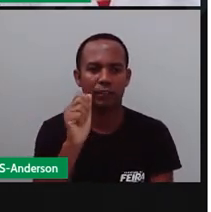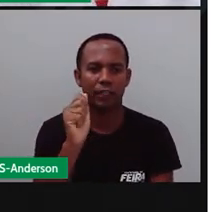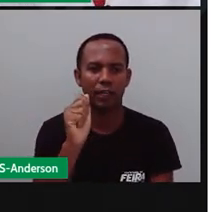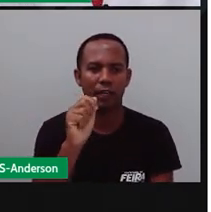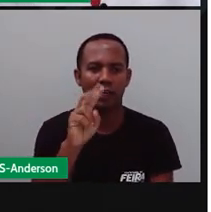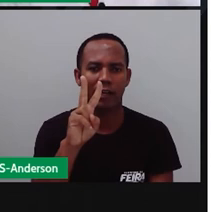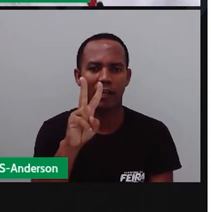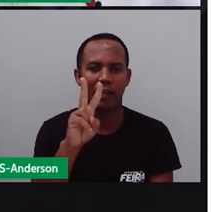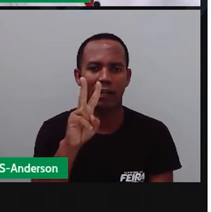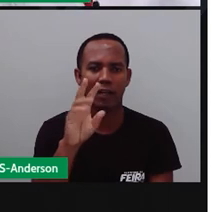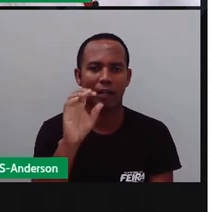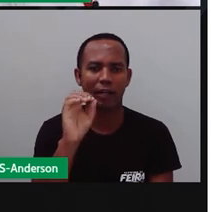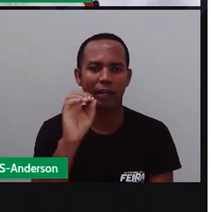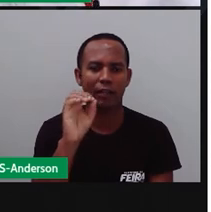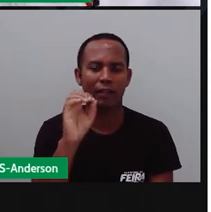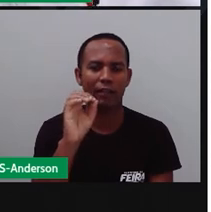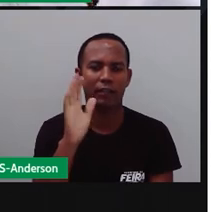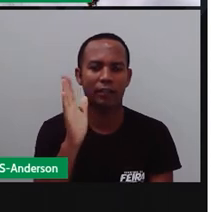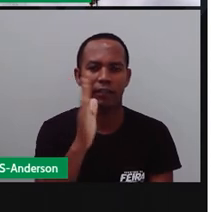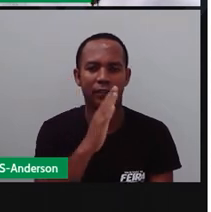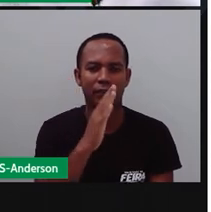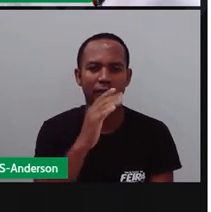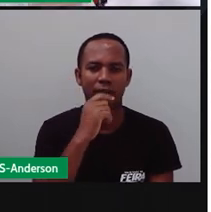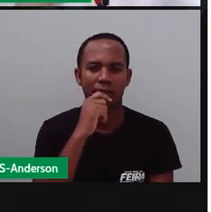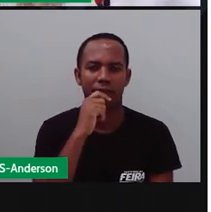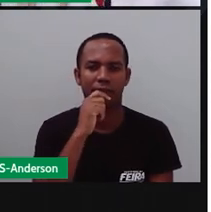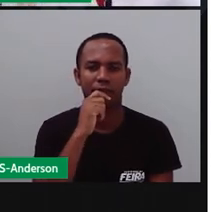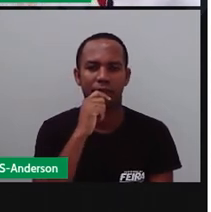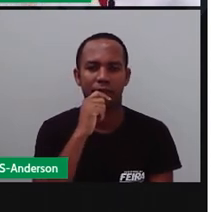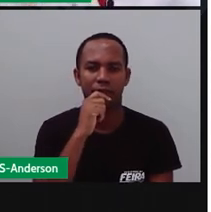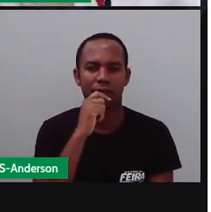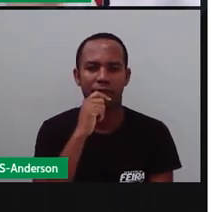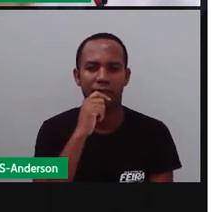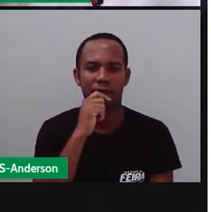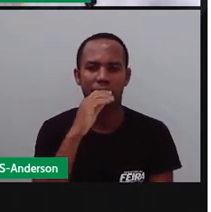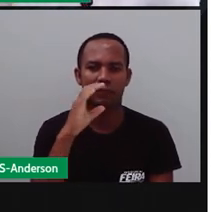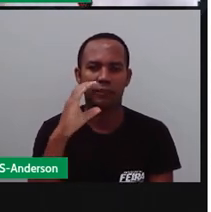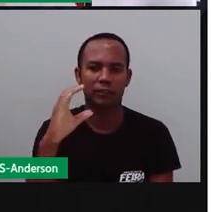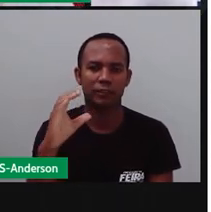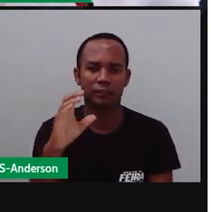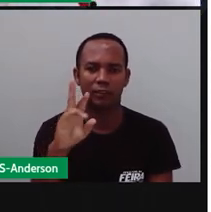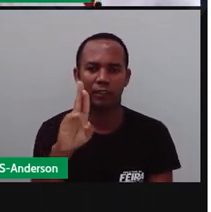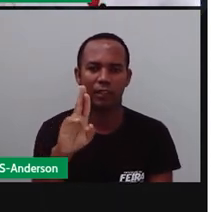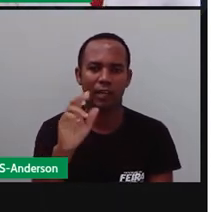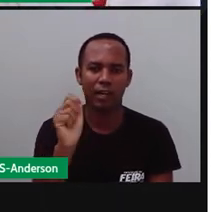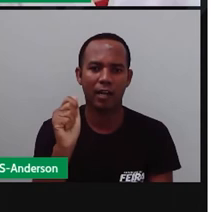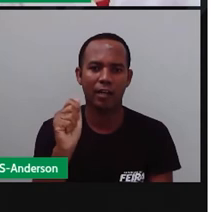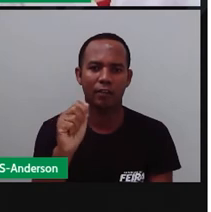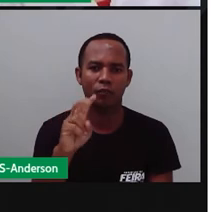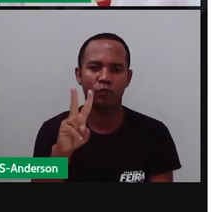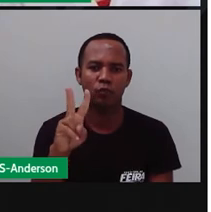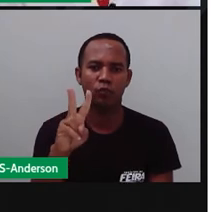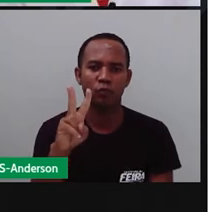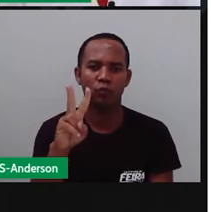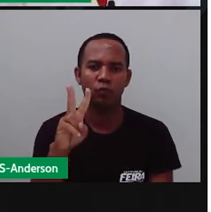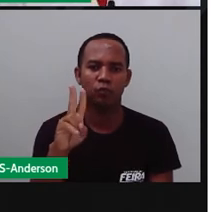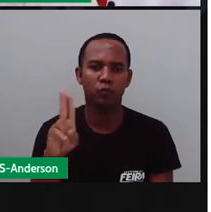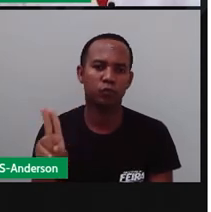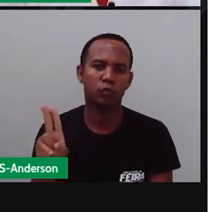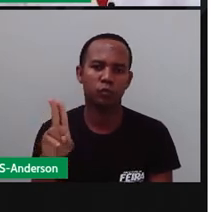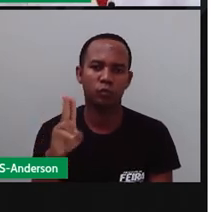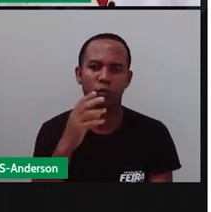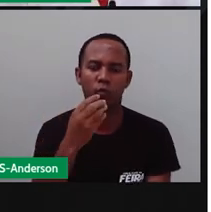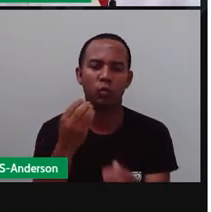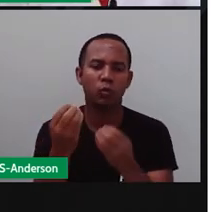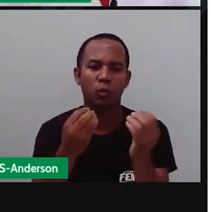eu vou pronunciar cravo. O O, por ser fraco, ele vai ter o som de U, mas ele vai estar o quê? Sendo